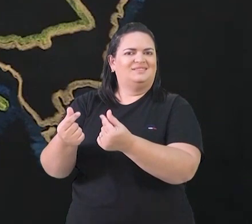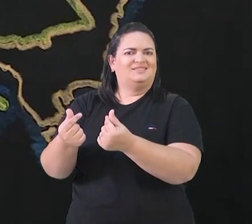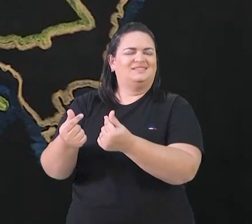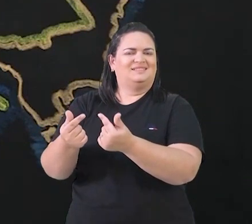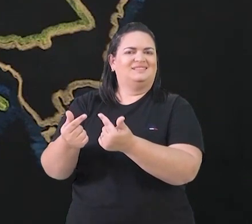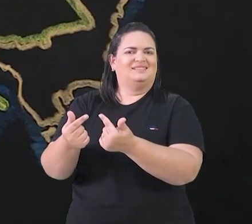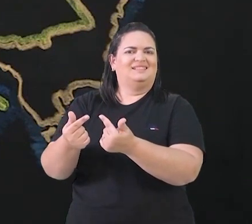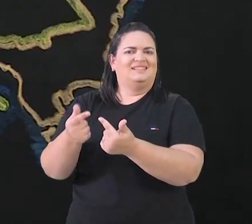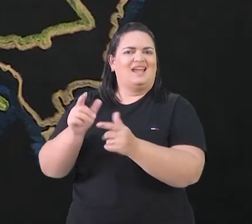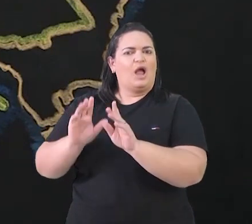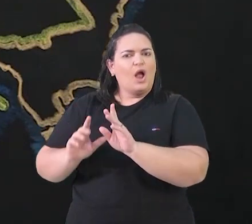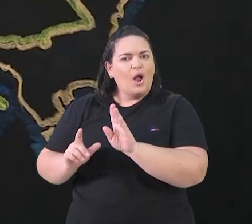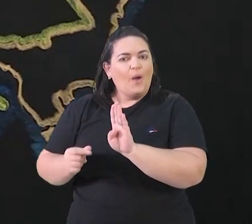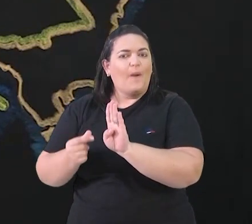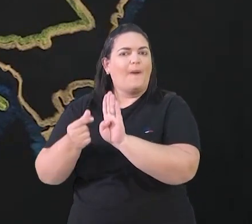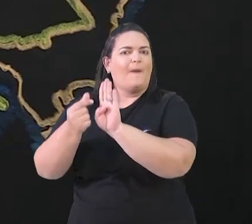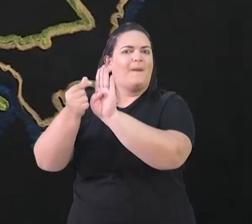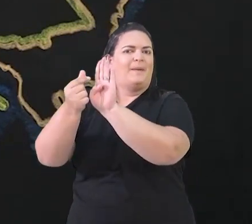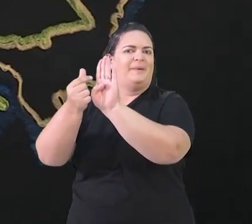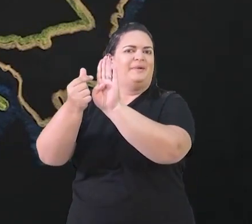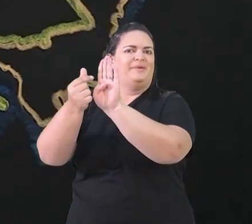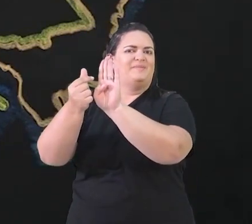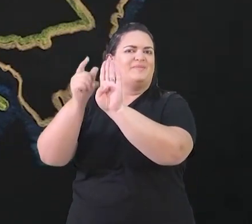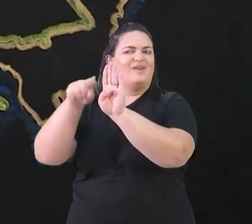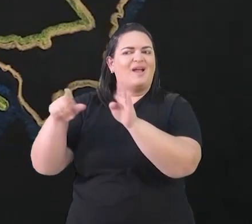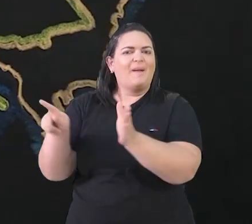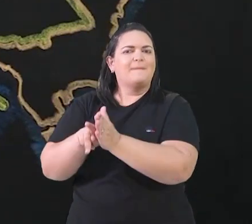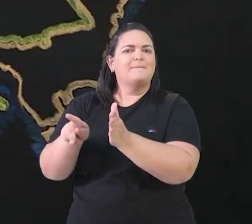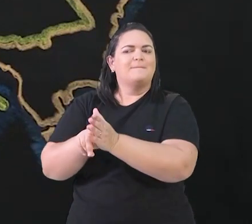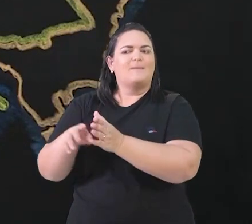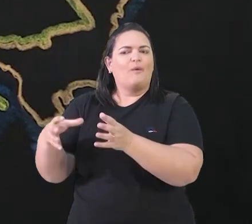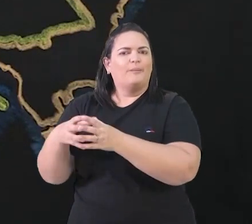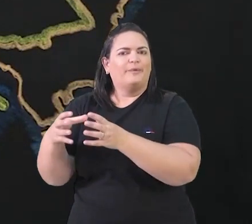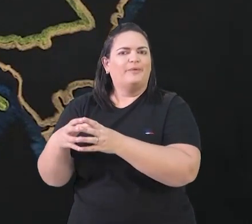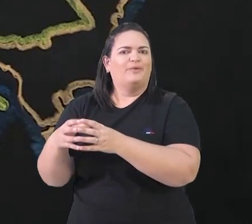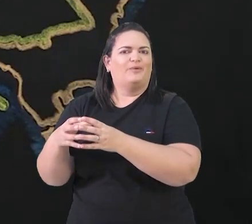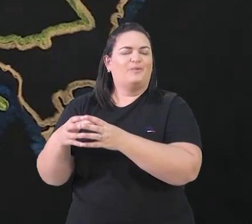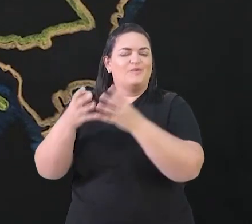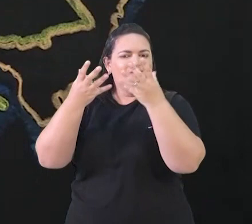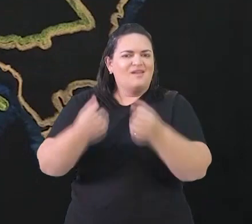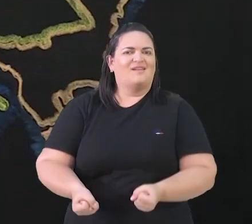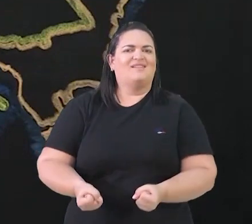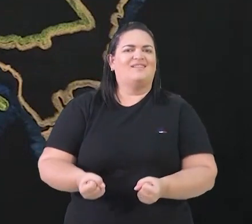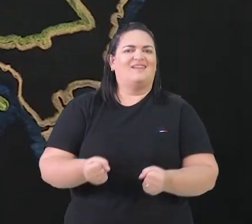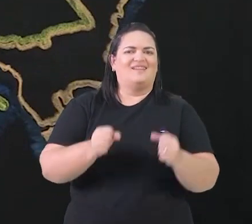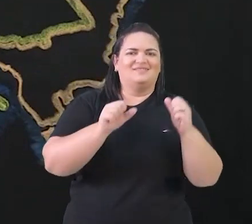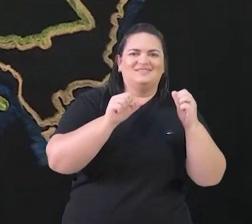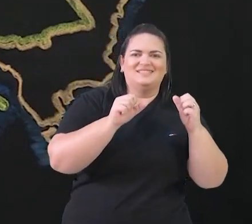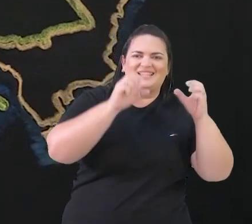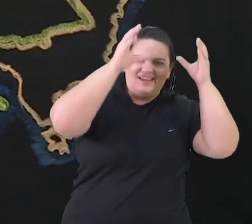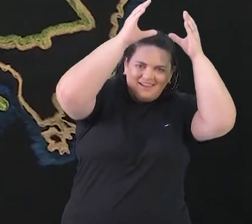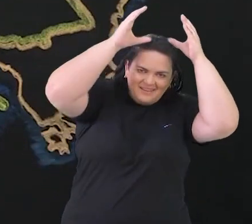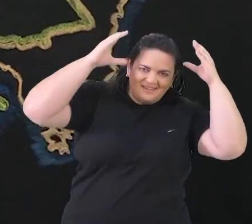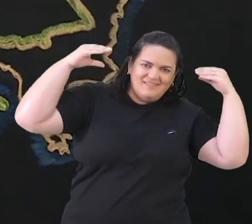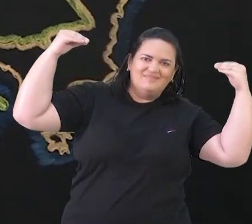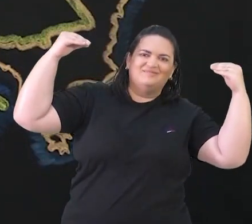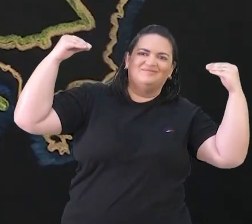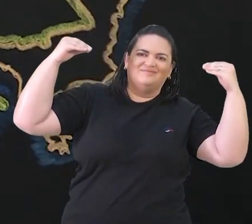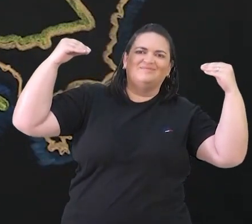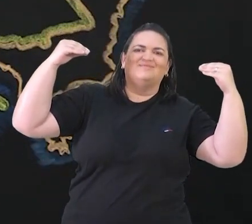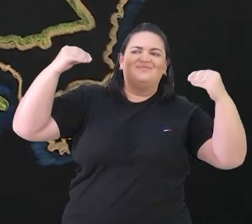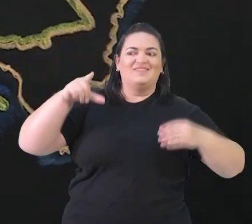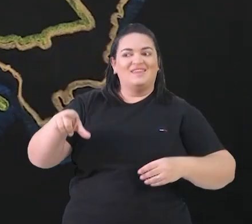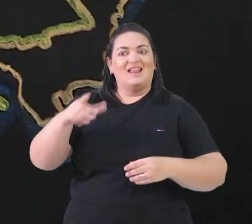modernidade, que era a burguesia, é o grupo social que abraça as ideias calvinistas, porque acreditava, justamente como eles tinham